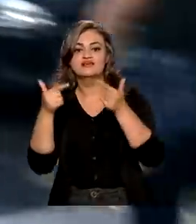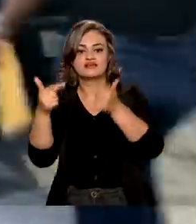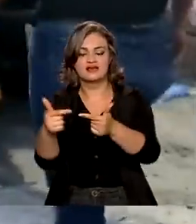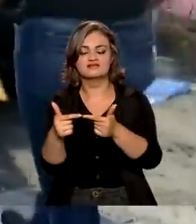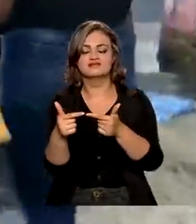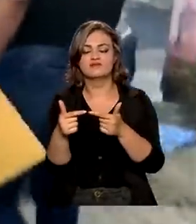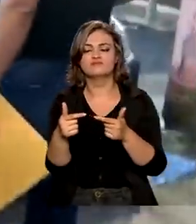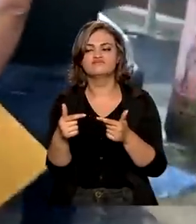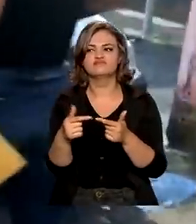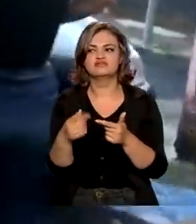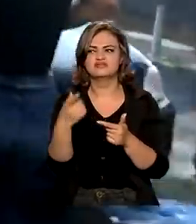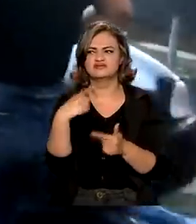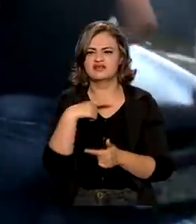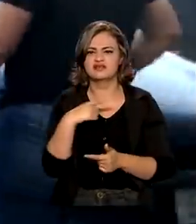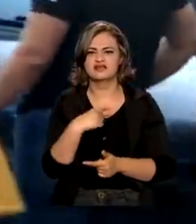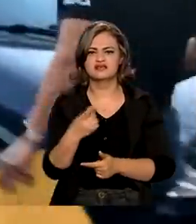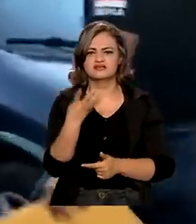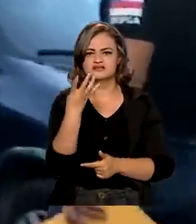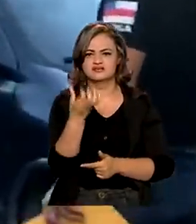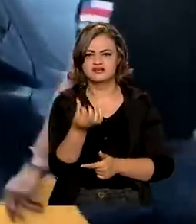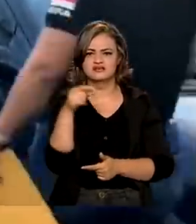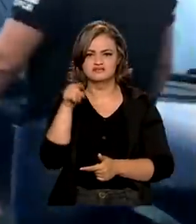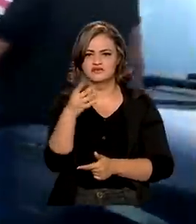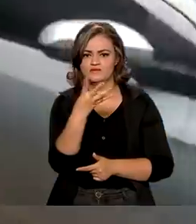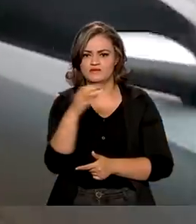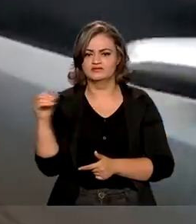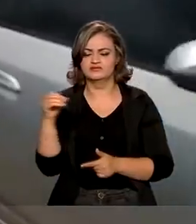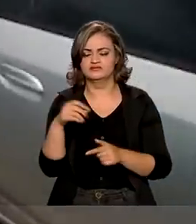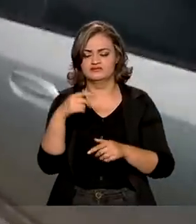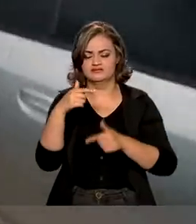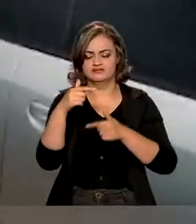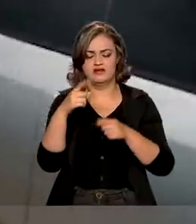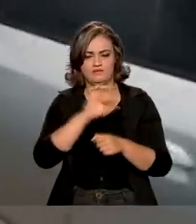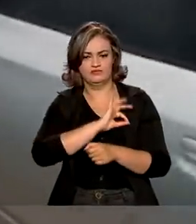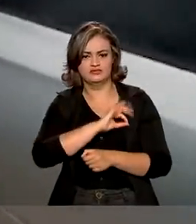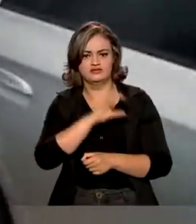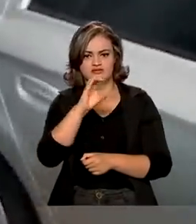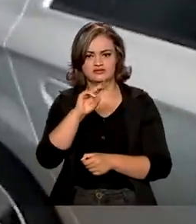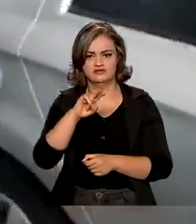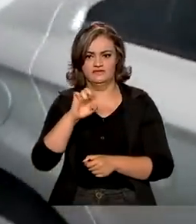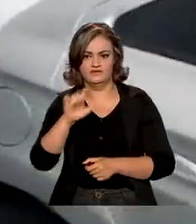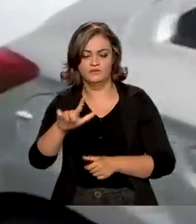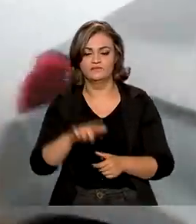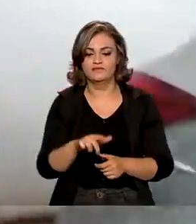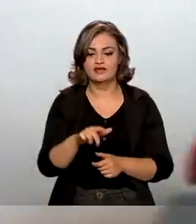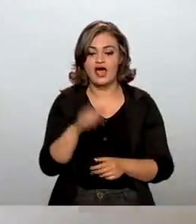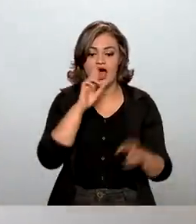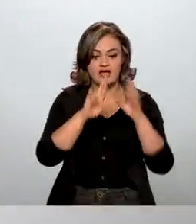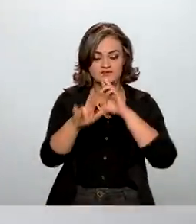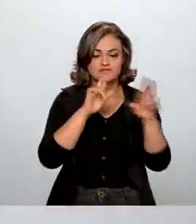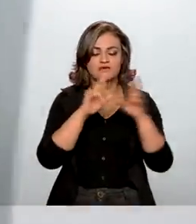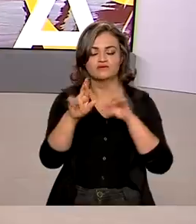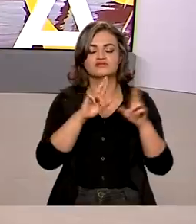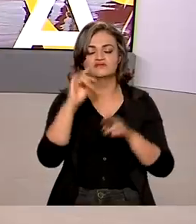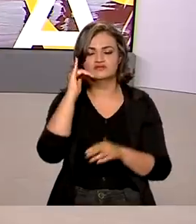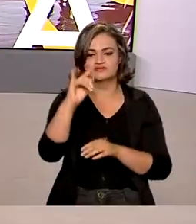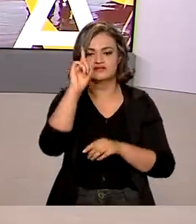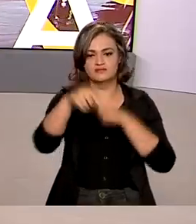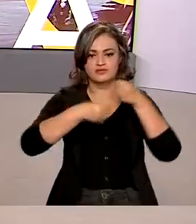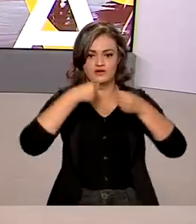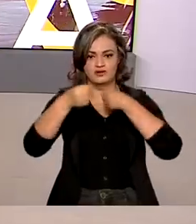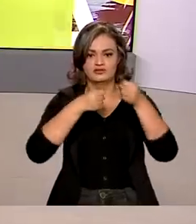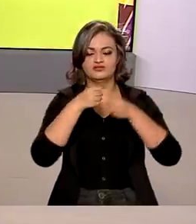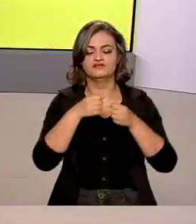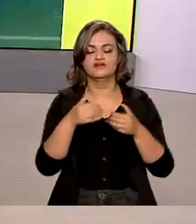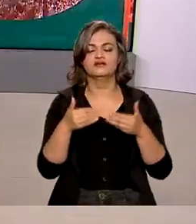participação de quase 6.400 agentes da Polícia Civil. Os primeiros resultados serão apresentados em coletiva de imprensa logo